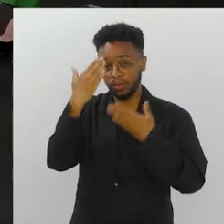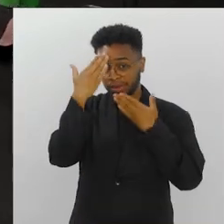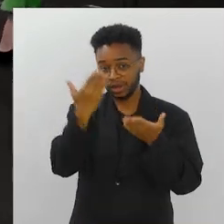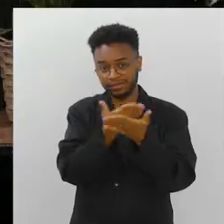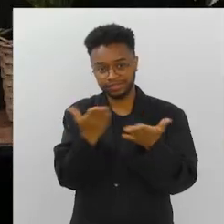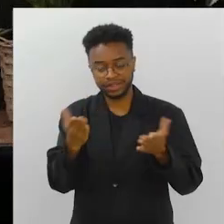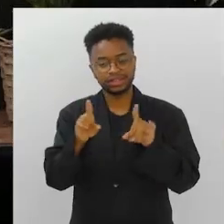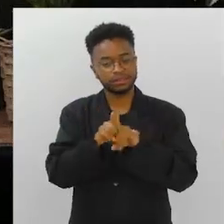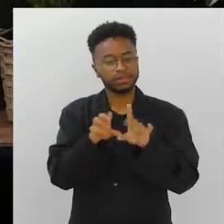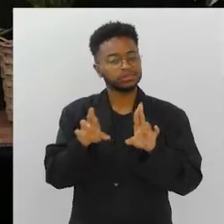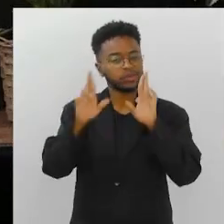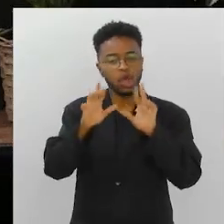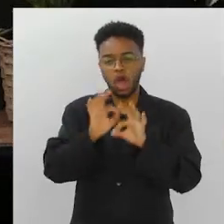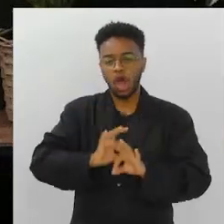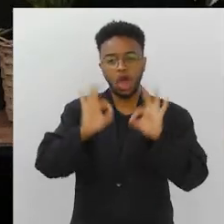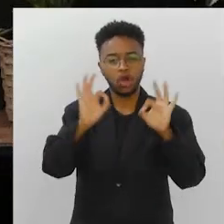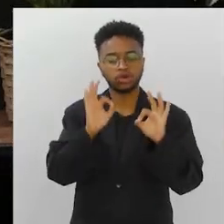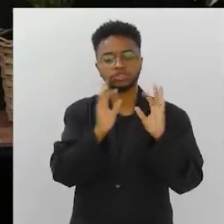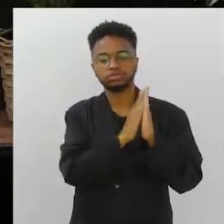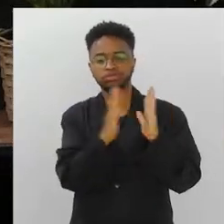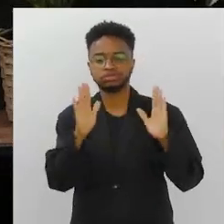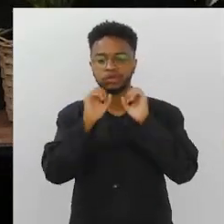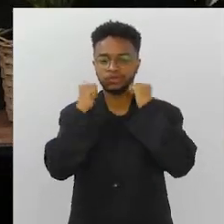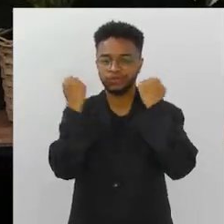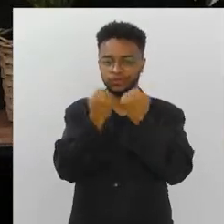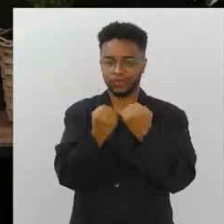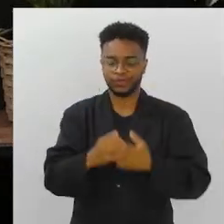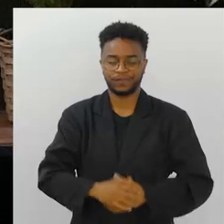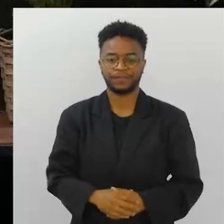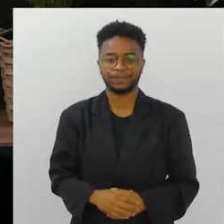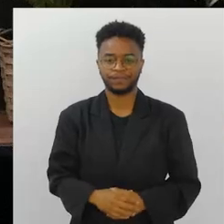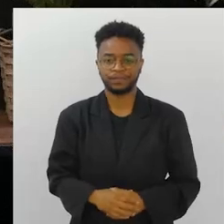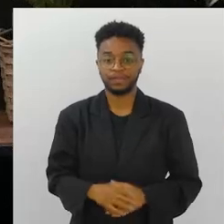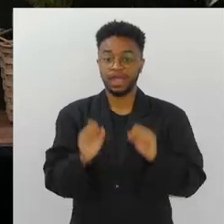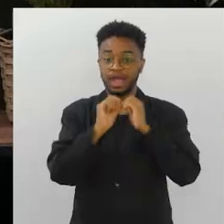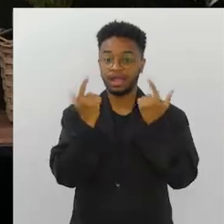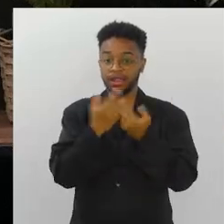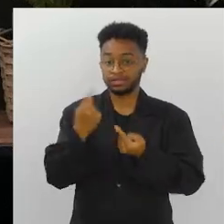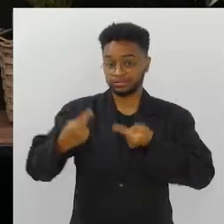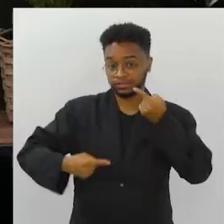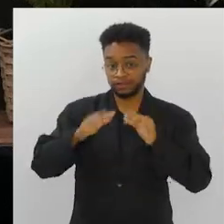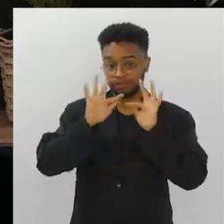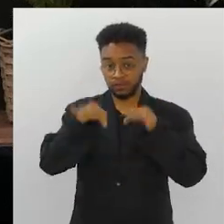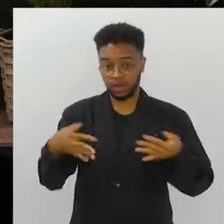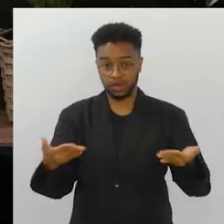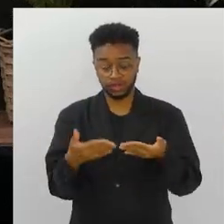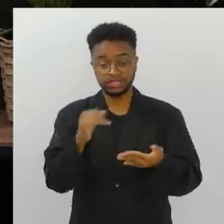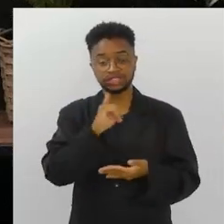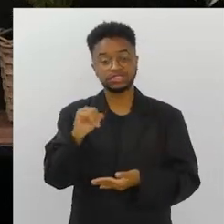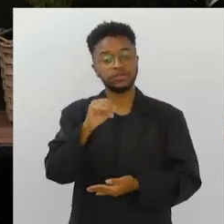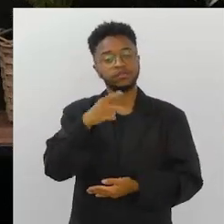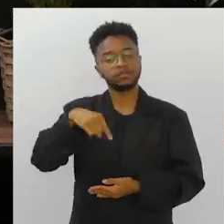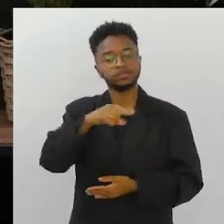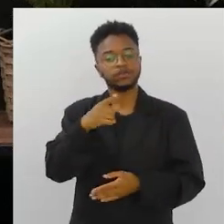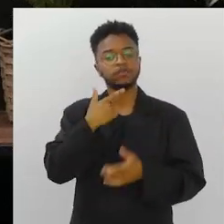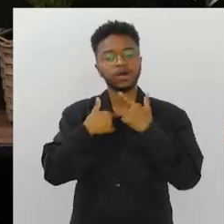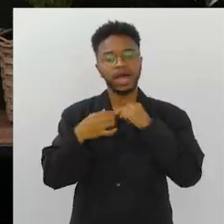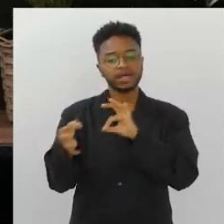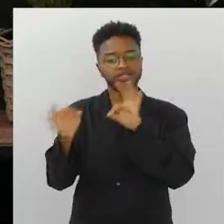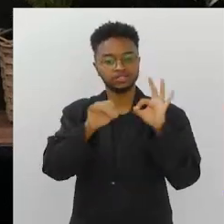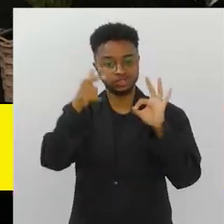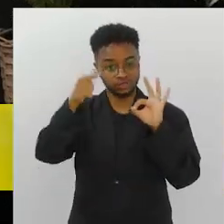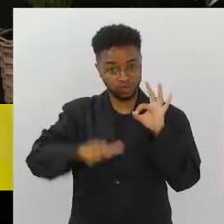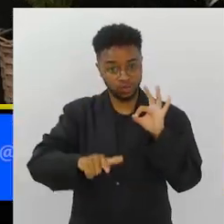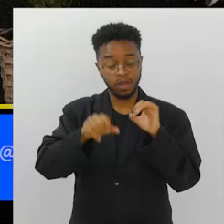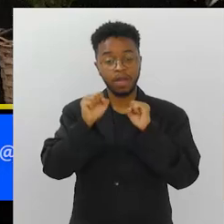obrigada a todos e sucesso na jornada do G20 do Fórum Permanente. Obrigado. O Alerj Debate fica por aqui. Se você quiser